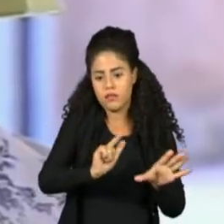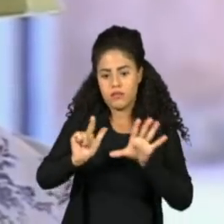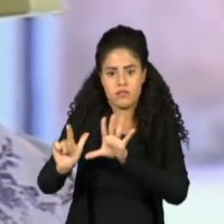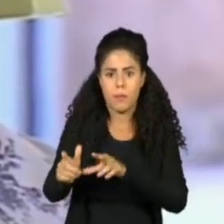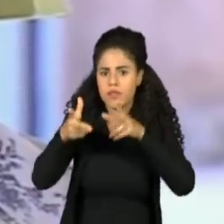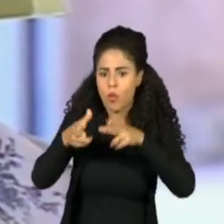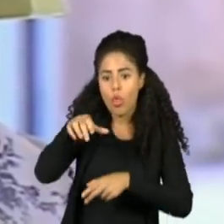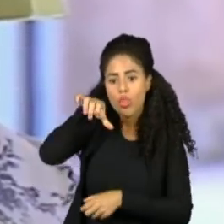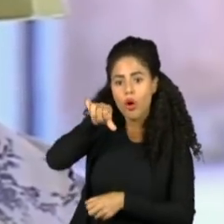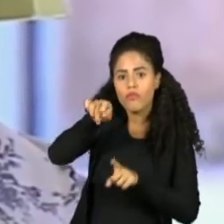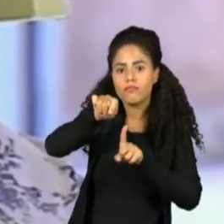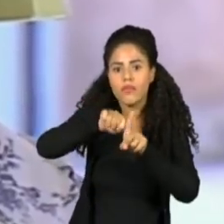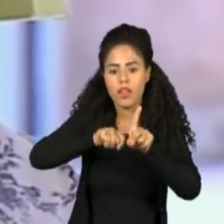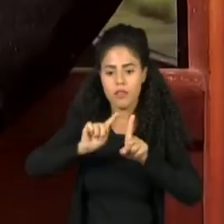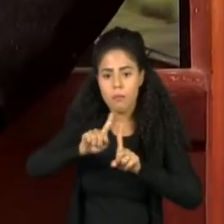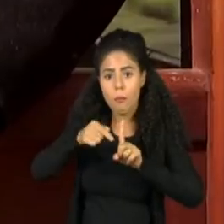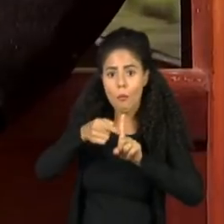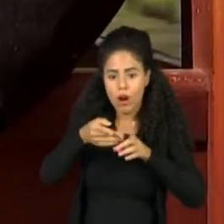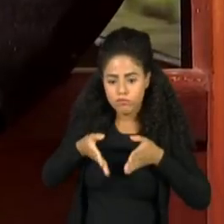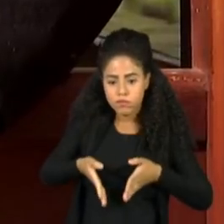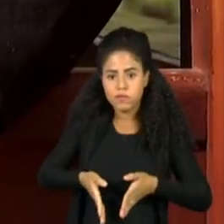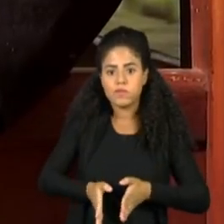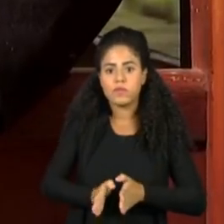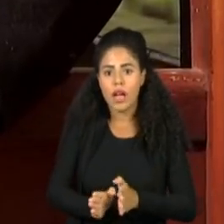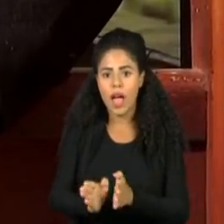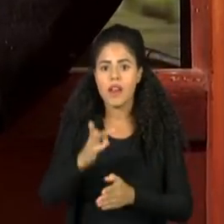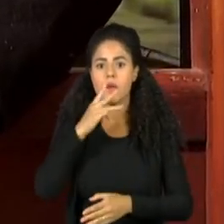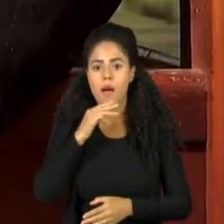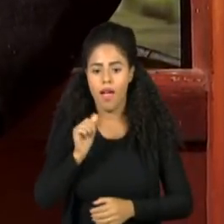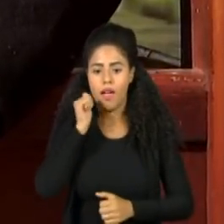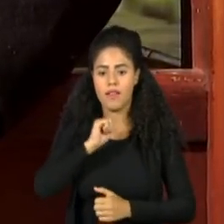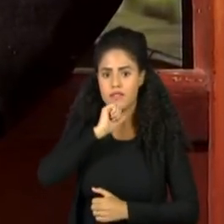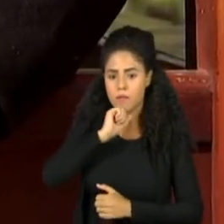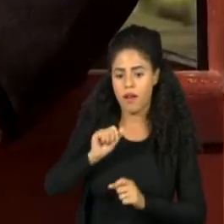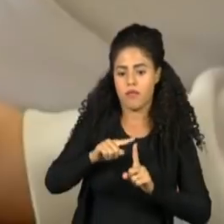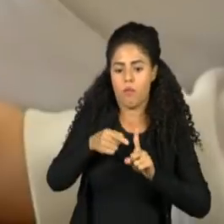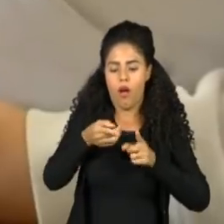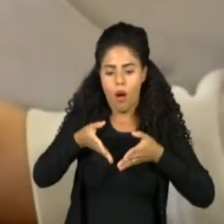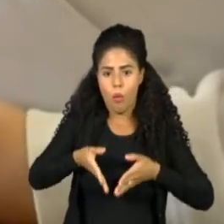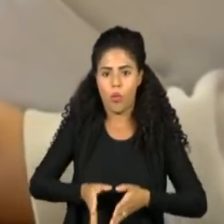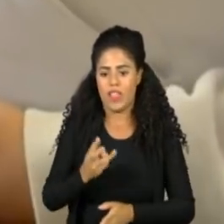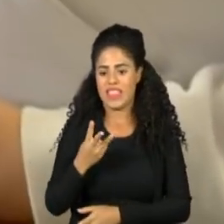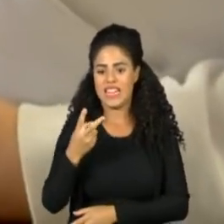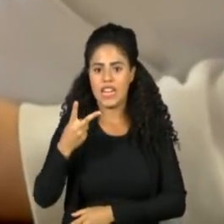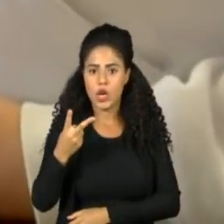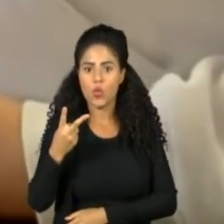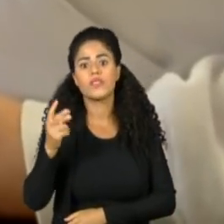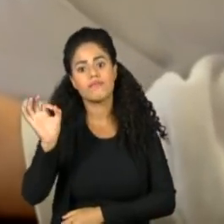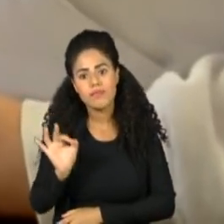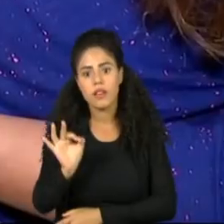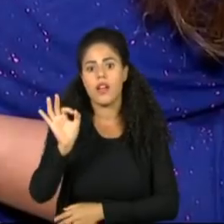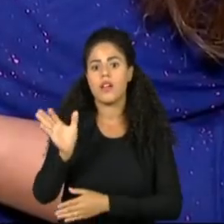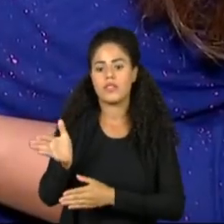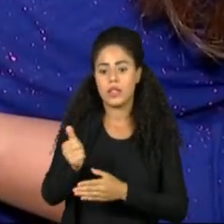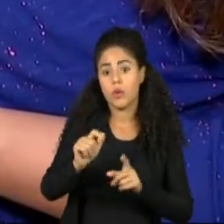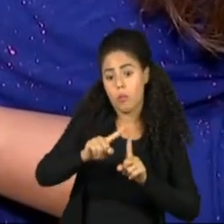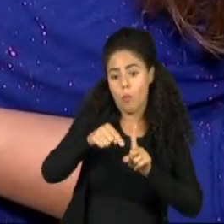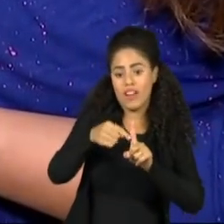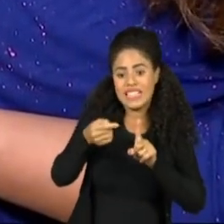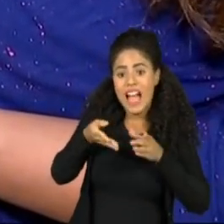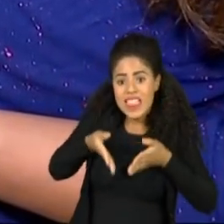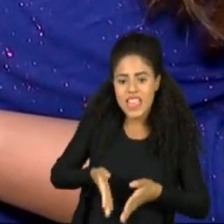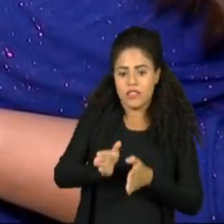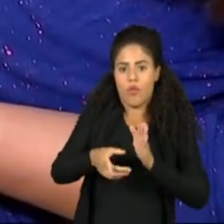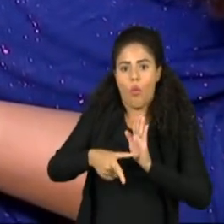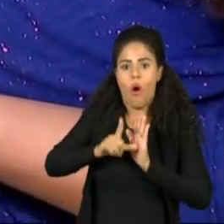que 28% dos partos realizados em mães com Covid ocorreram com 32 semanas de gravidez. O vírus da Covid